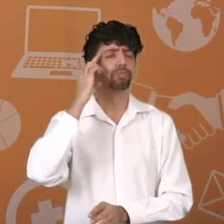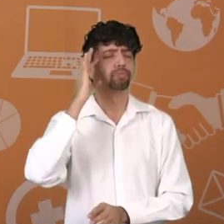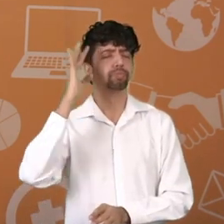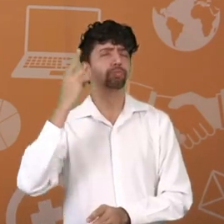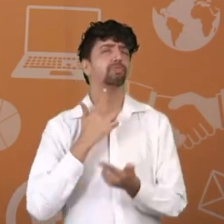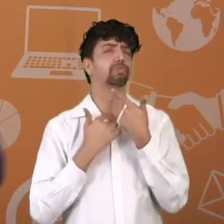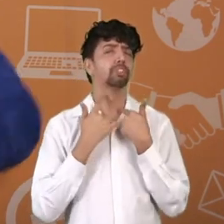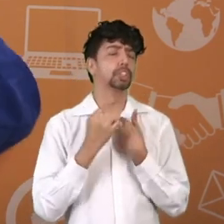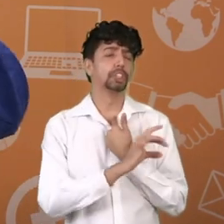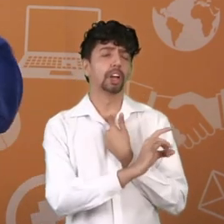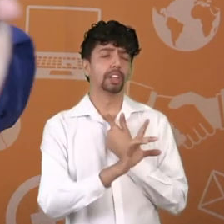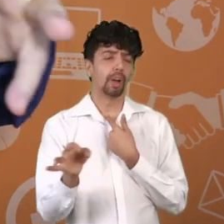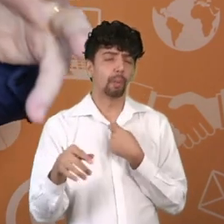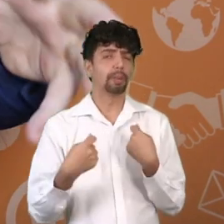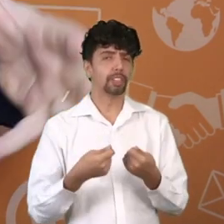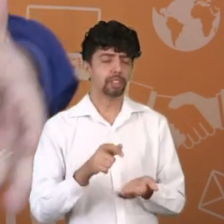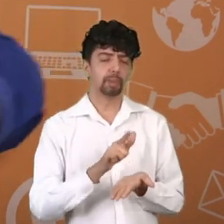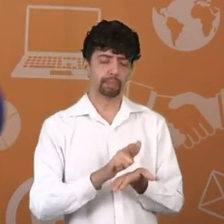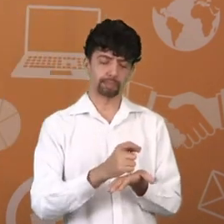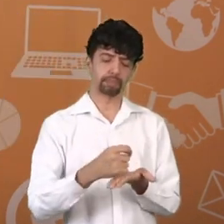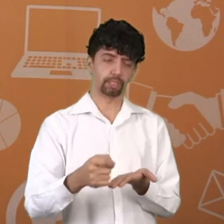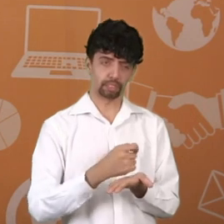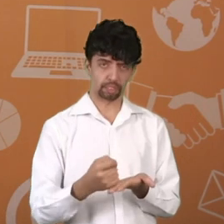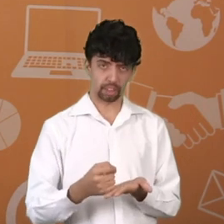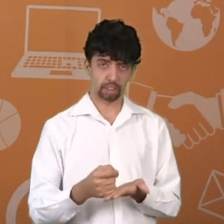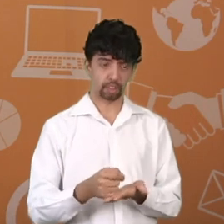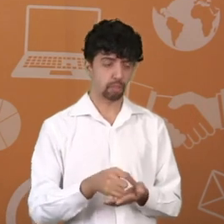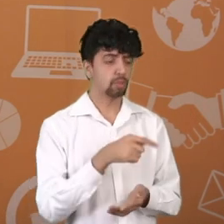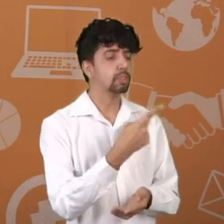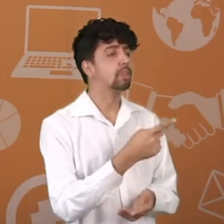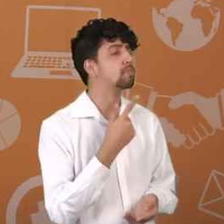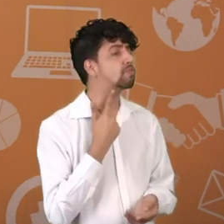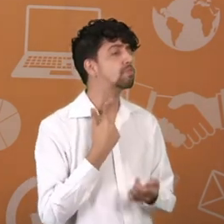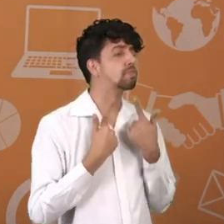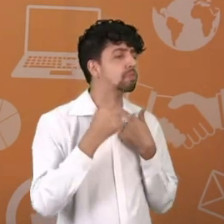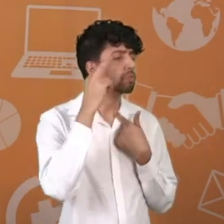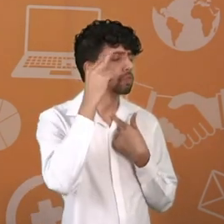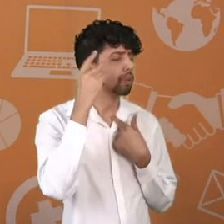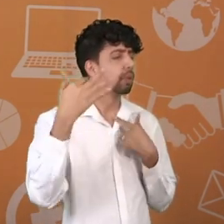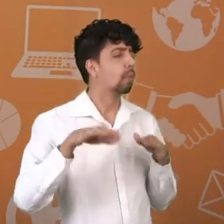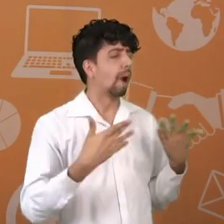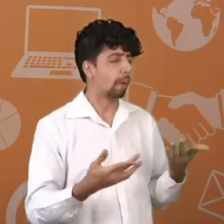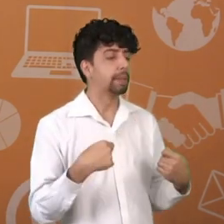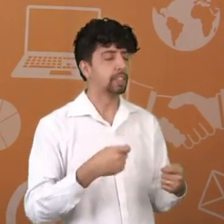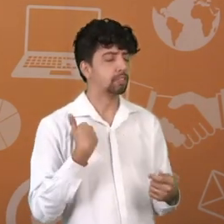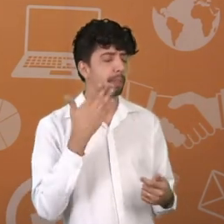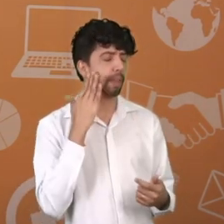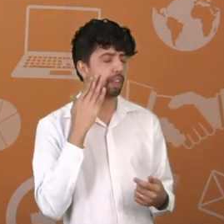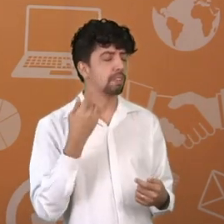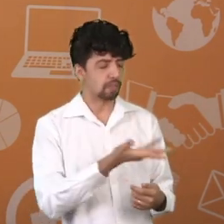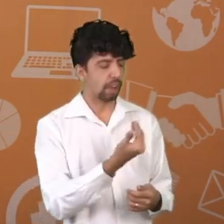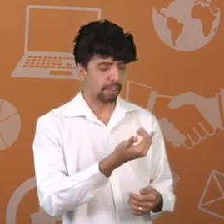família. E quais são aqueles coletivos onde todos participam. É muito legal. Porque você